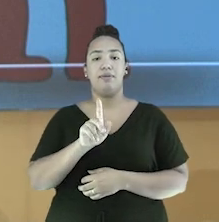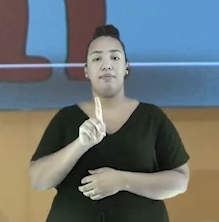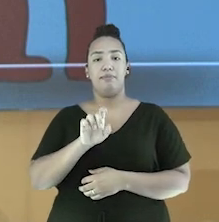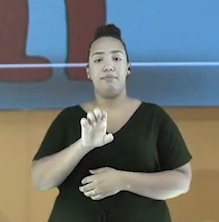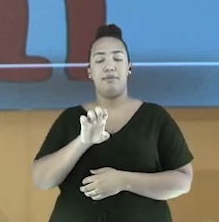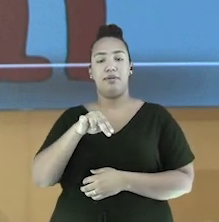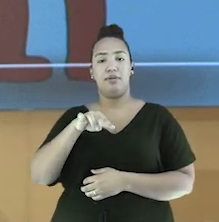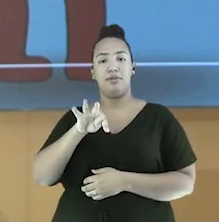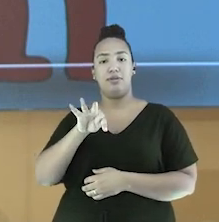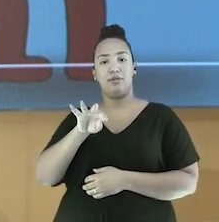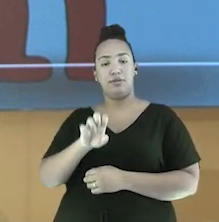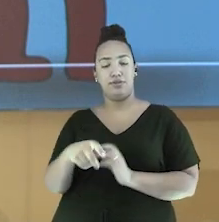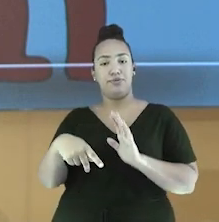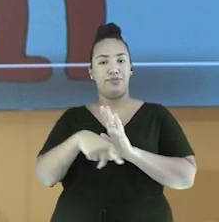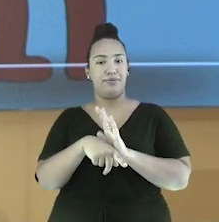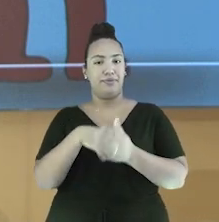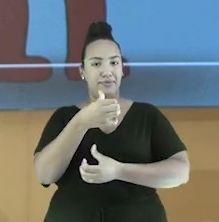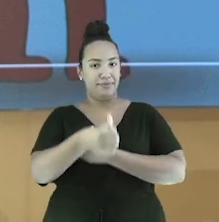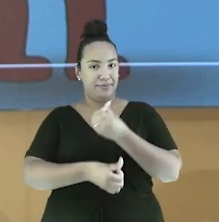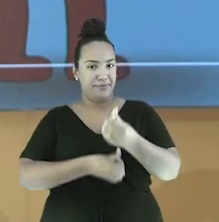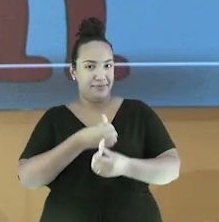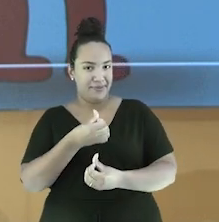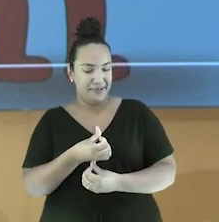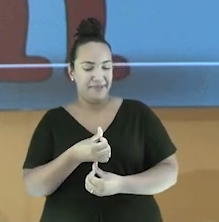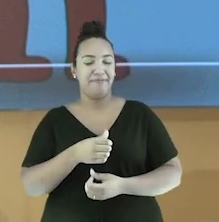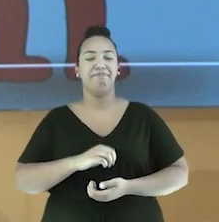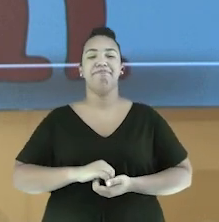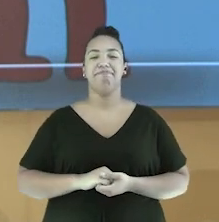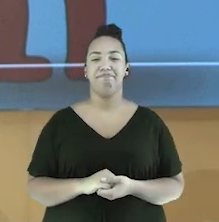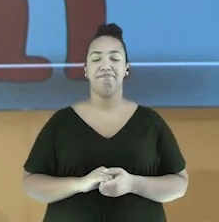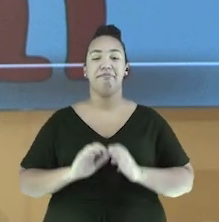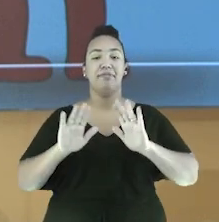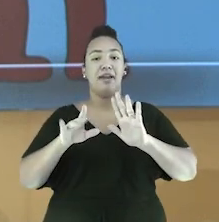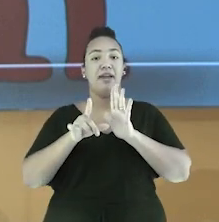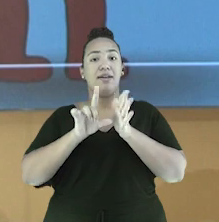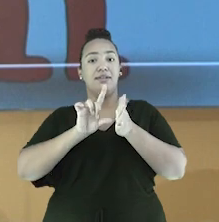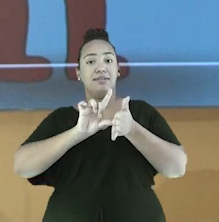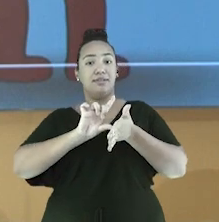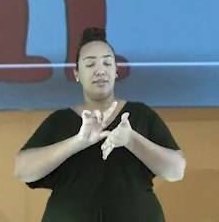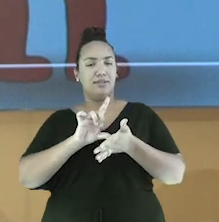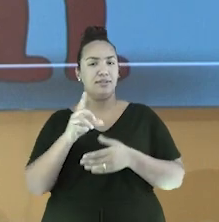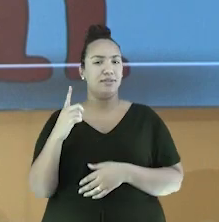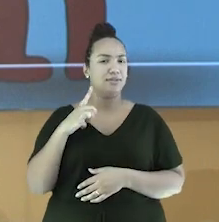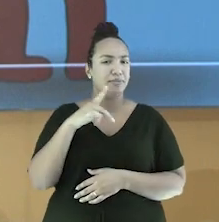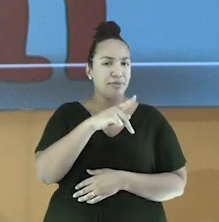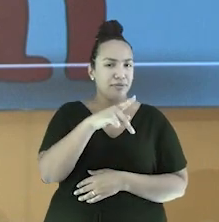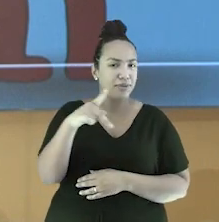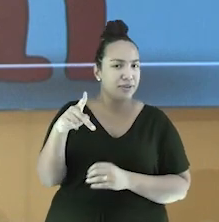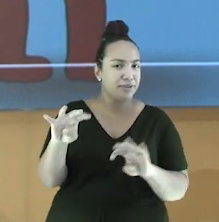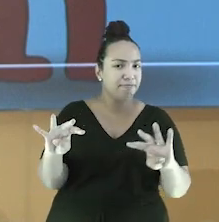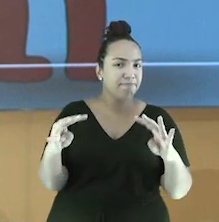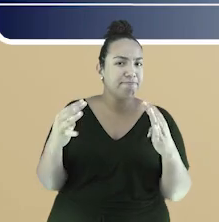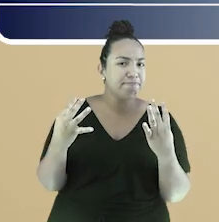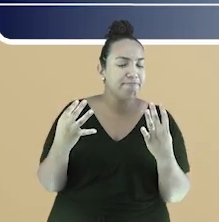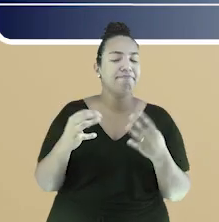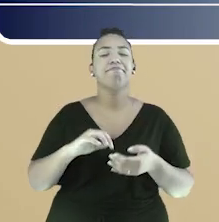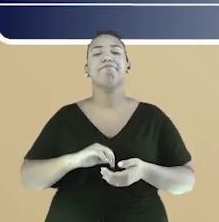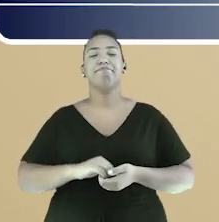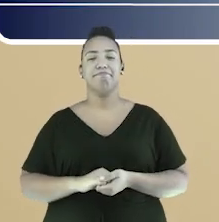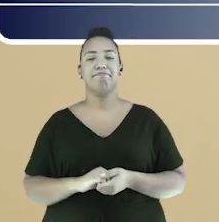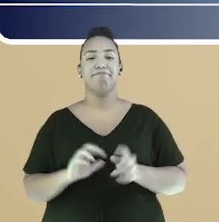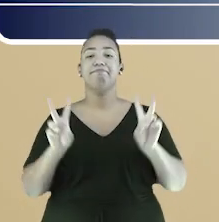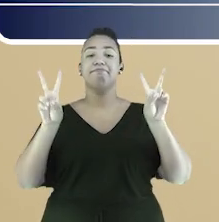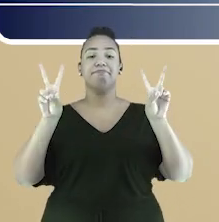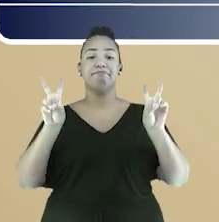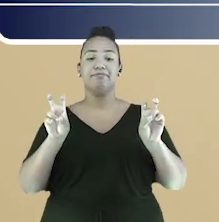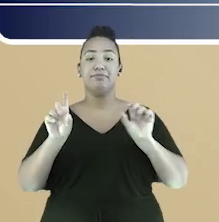a educação de jovens e adultos. Eu espero que vocês gostem. Mas antes de começar, tem professor me assistindo aí? O eixo